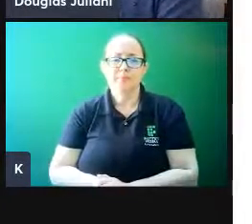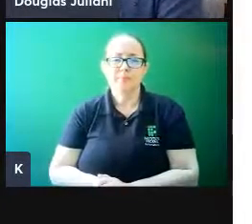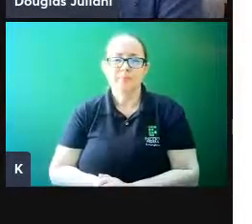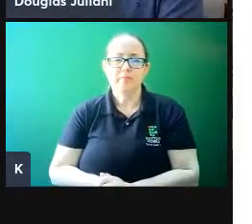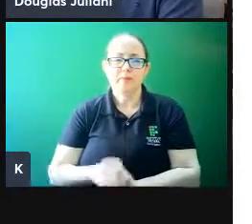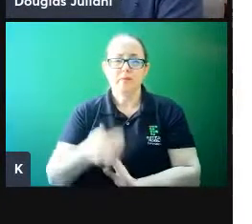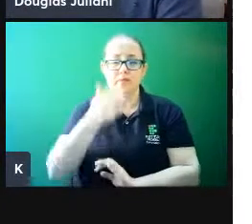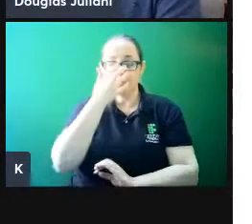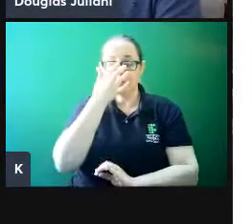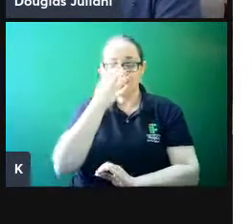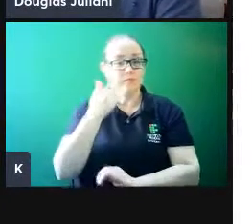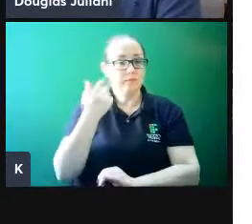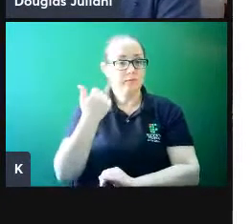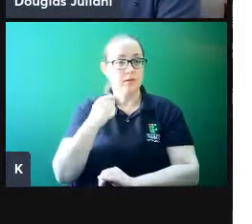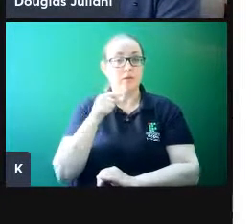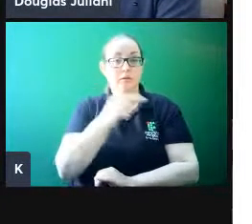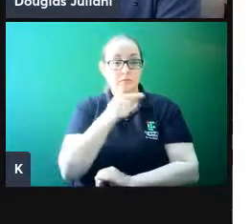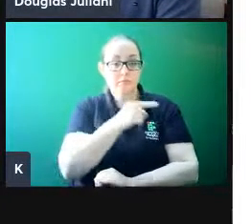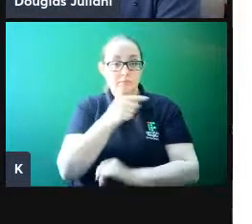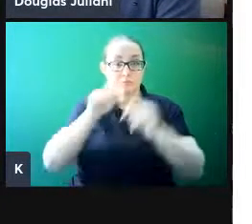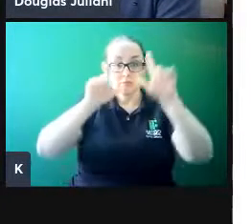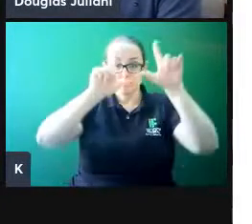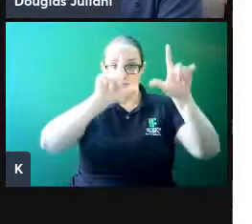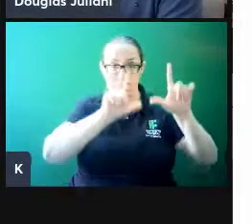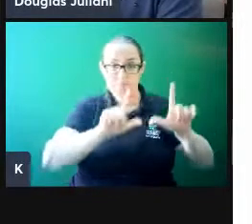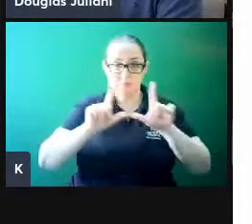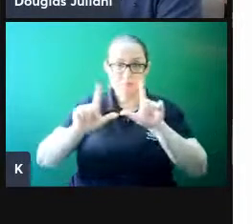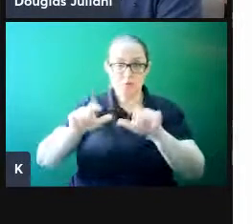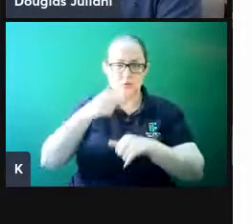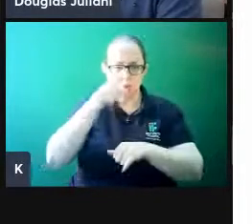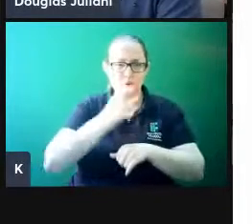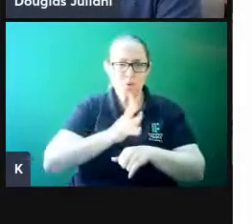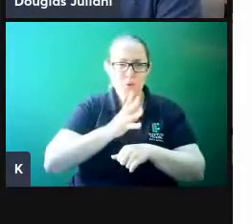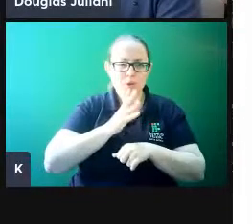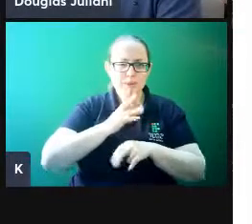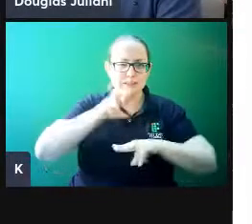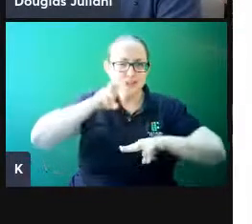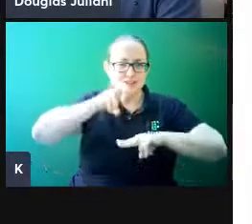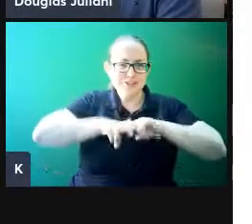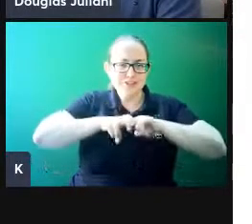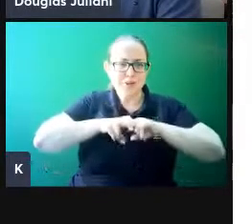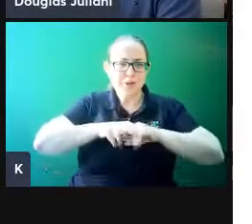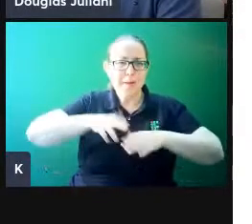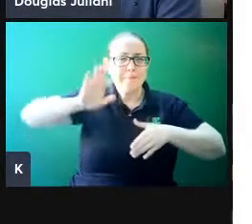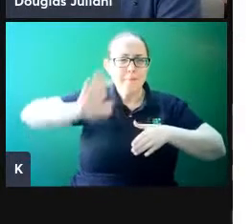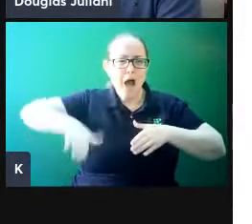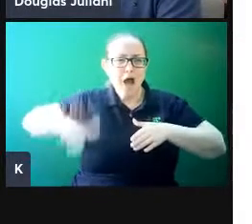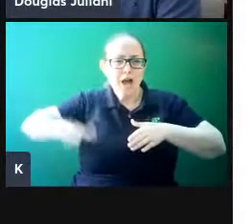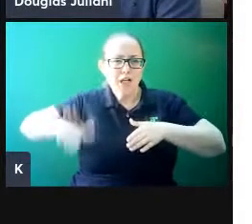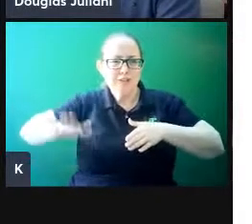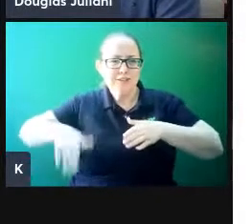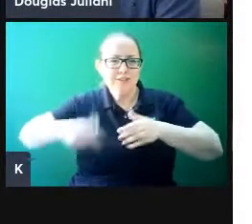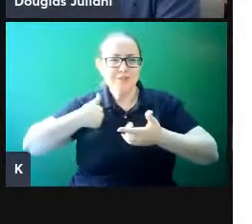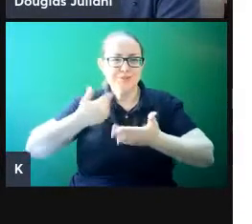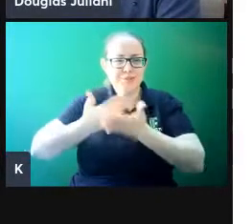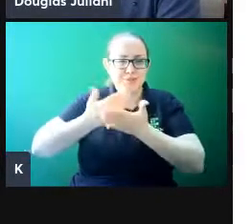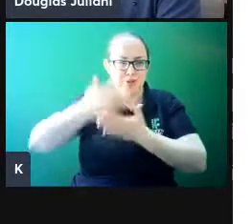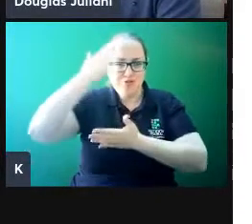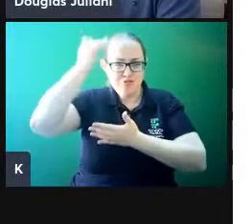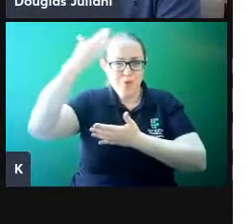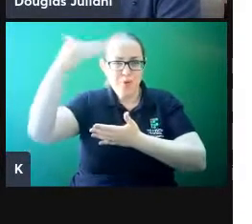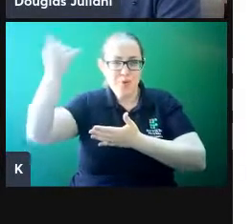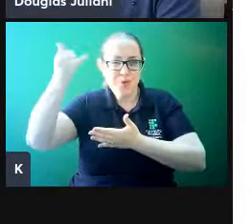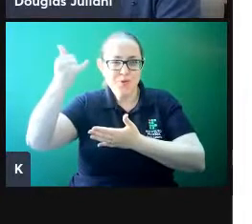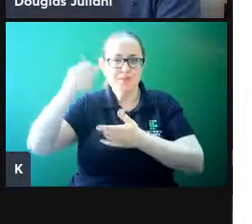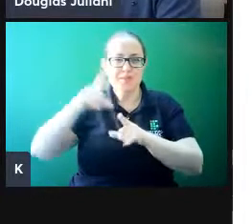Essas três figuras aí, não sei se vocês conhecem, o que está sentado é o Michael Jordan, e logo acima na direita o Kobe Bryant